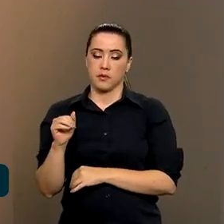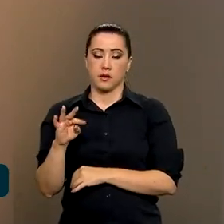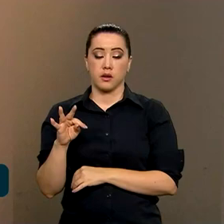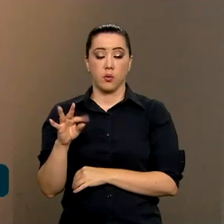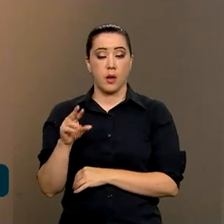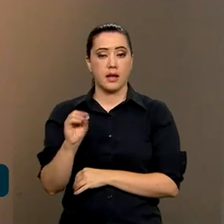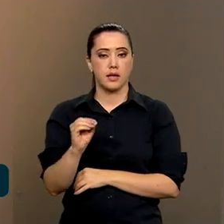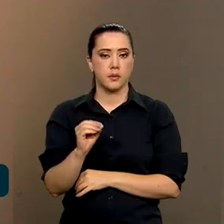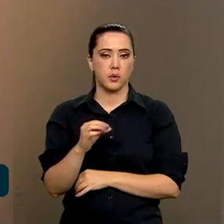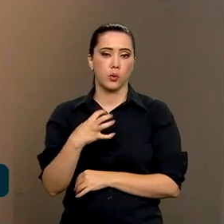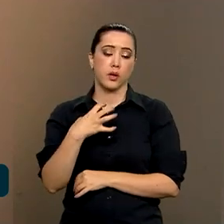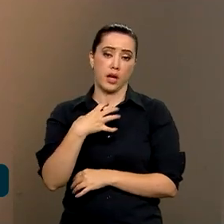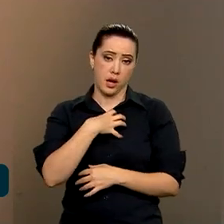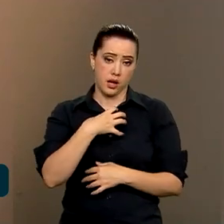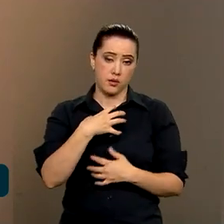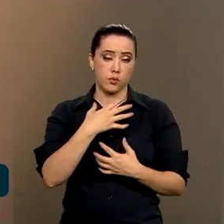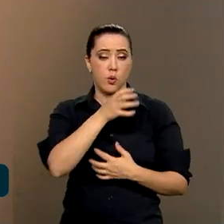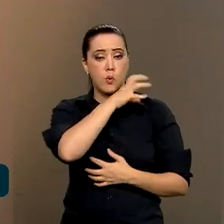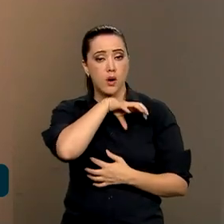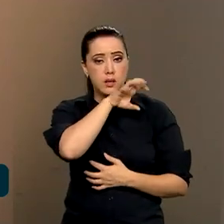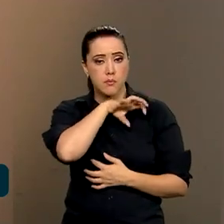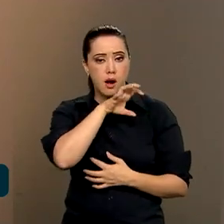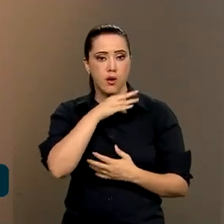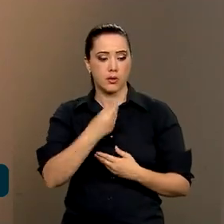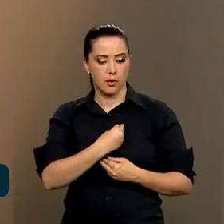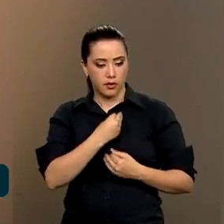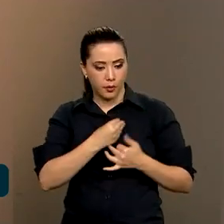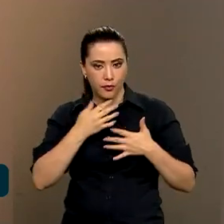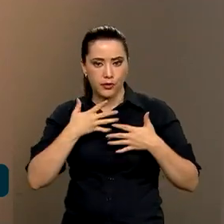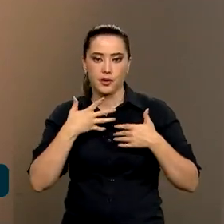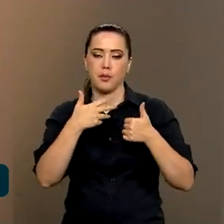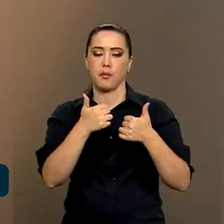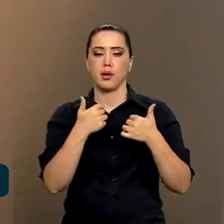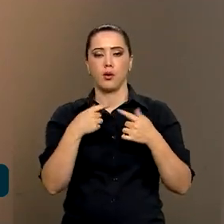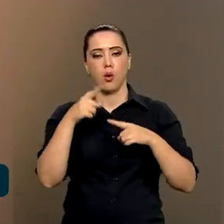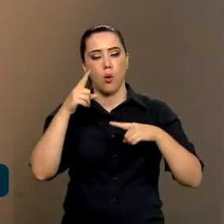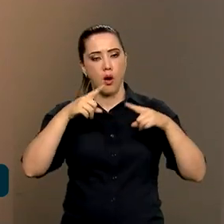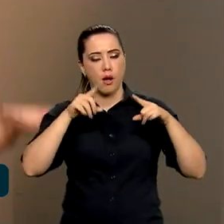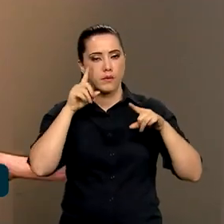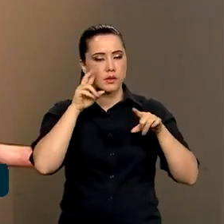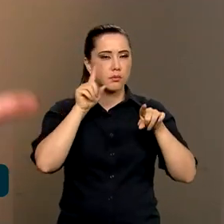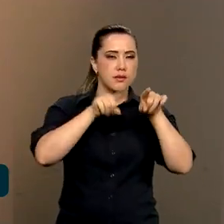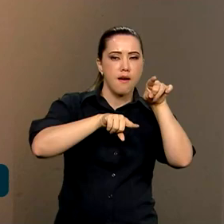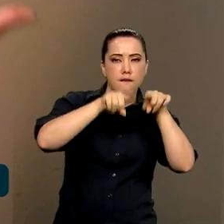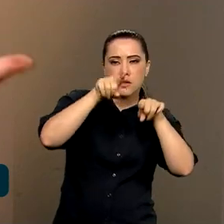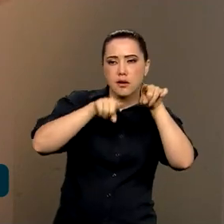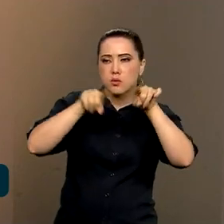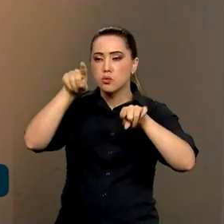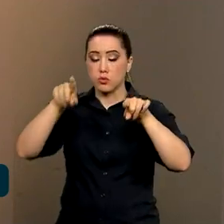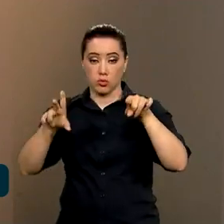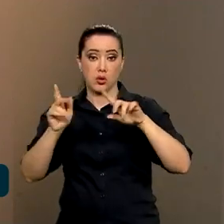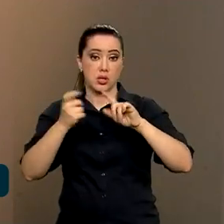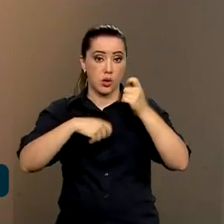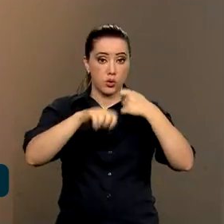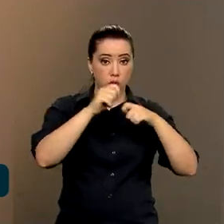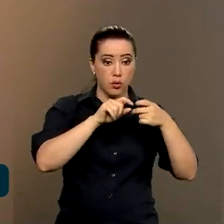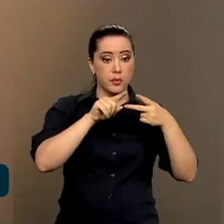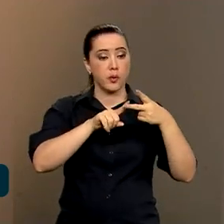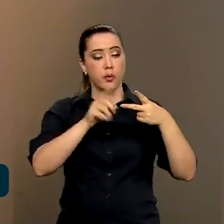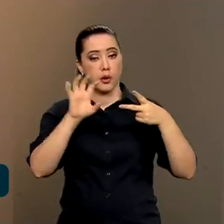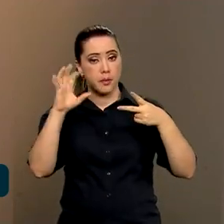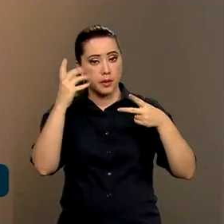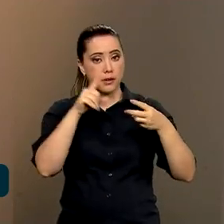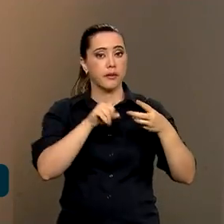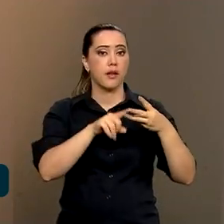bem-estar animal. Então, você trabalha de forma, pensando nos indicadores econômicos, ambientais e sociais ao